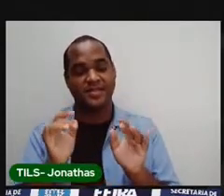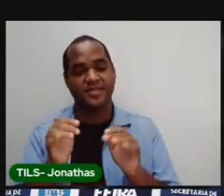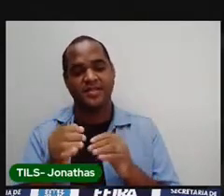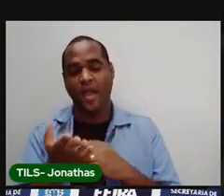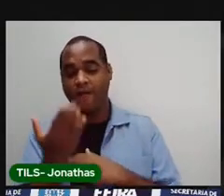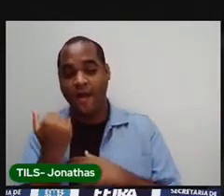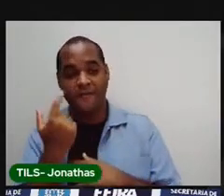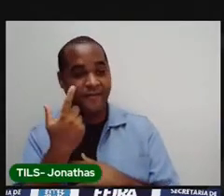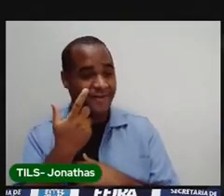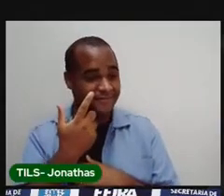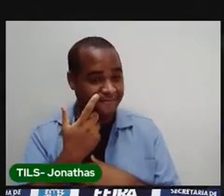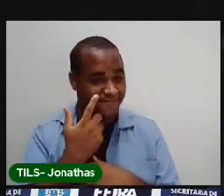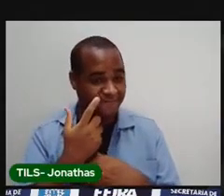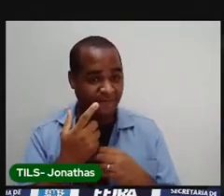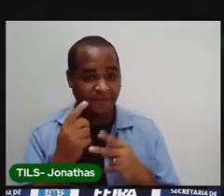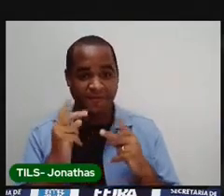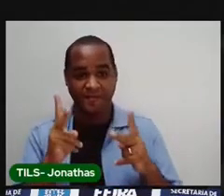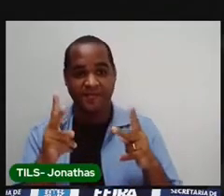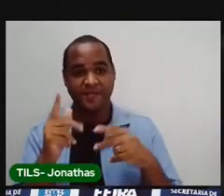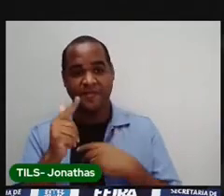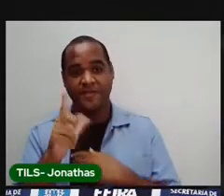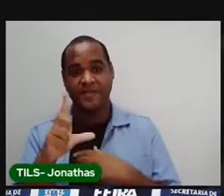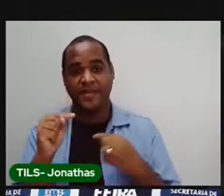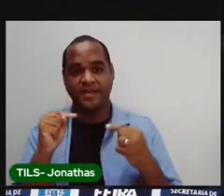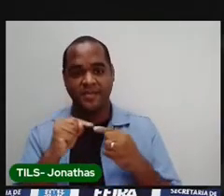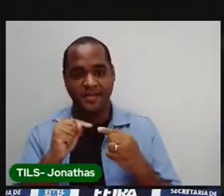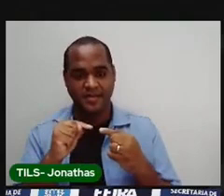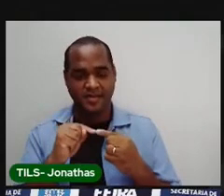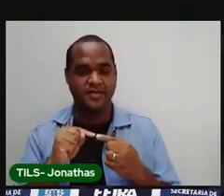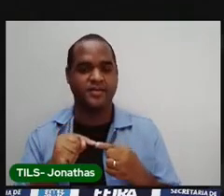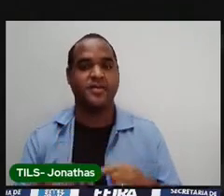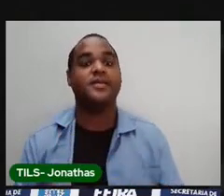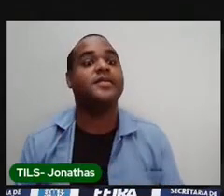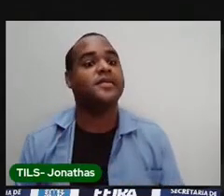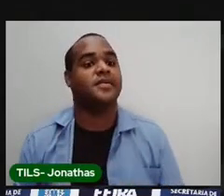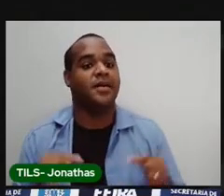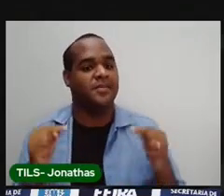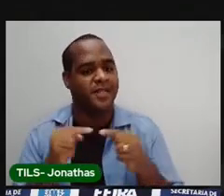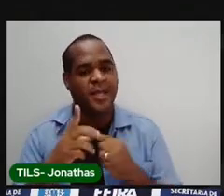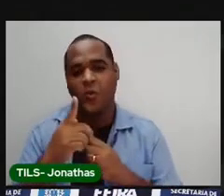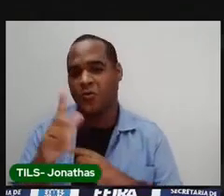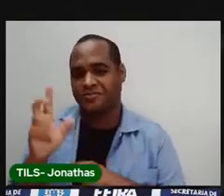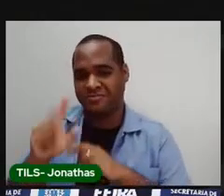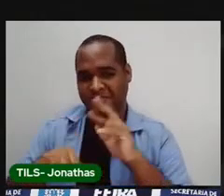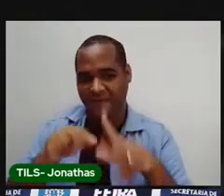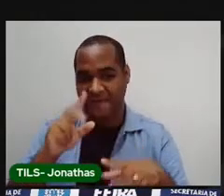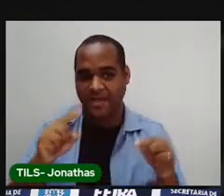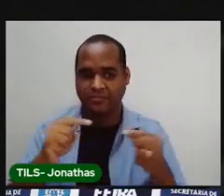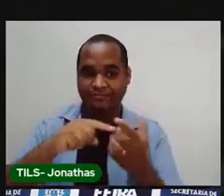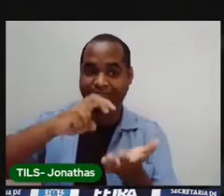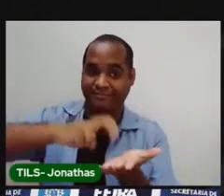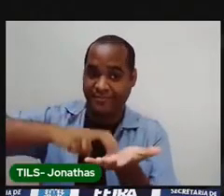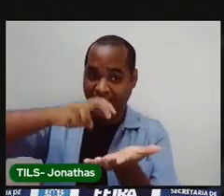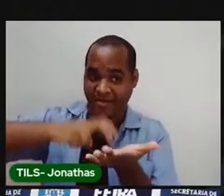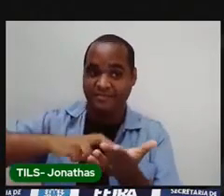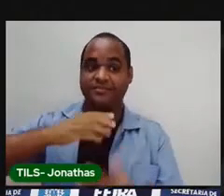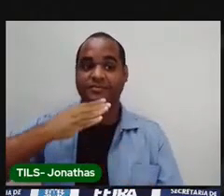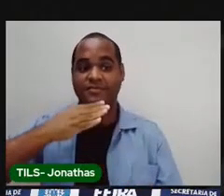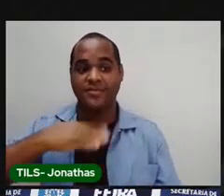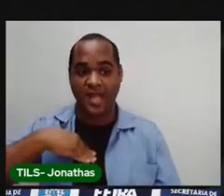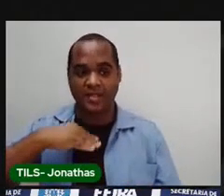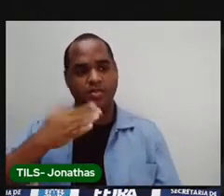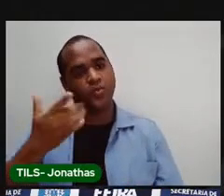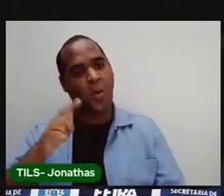continuar o nosso conteúdo. Em cada um desses períodos, manhã, tarde